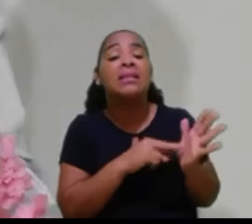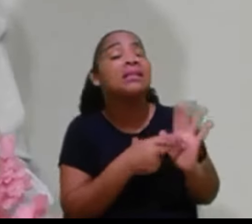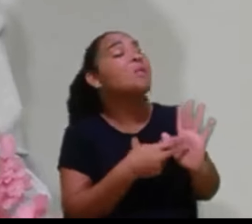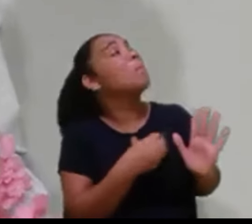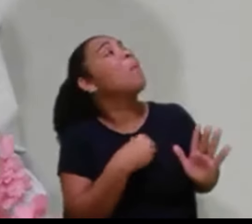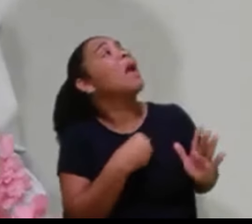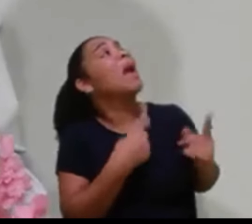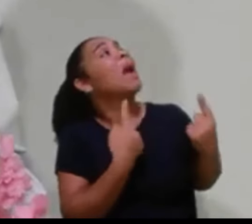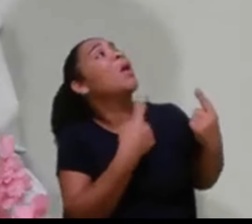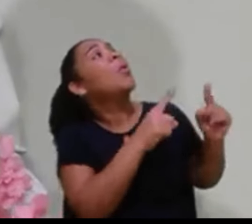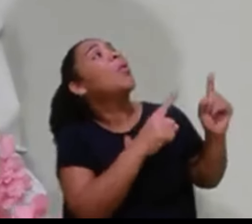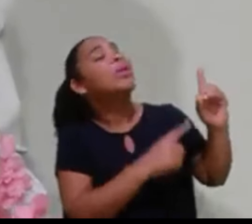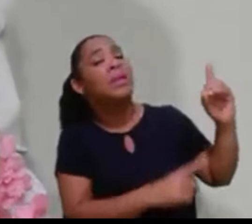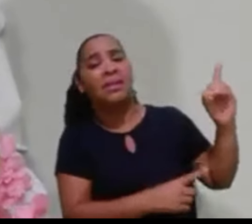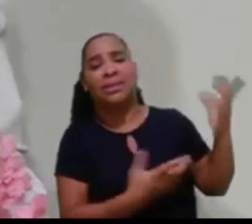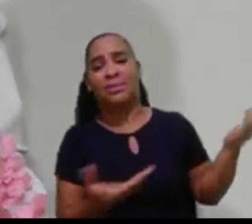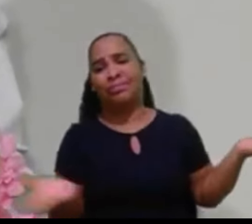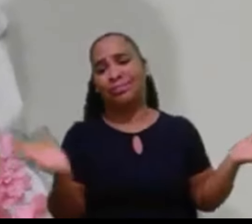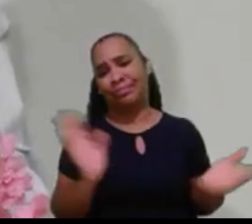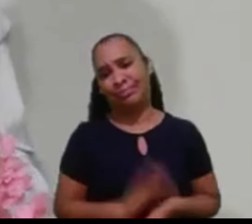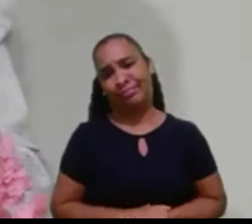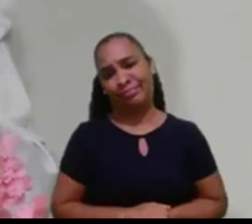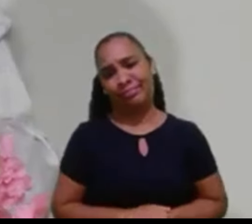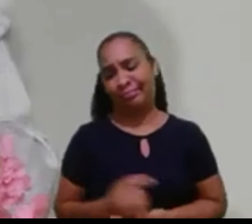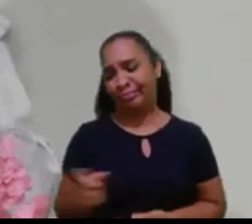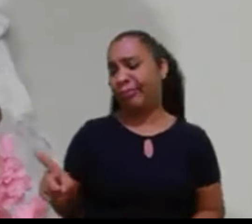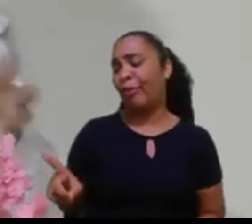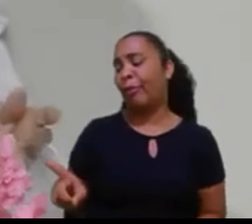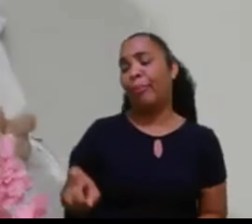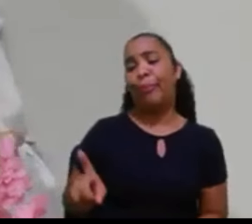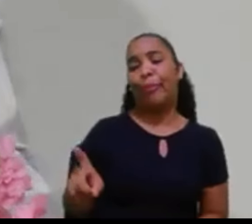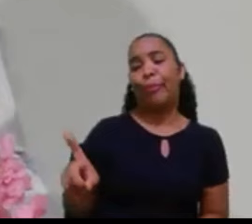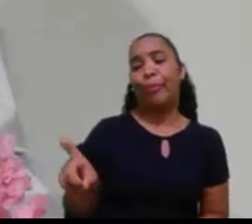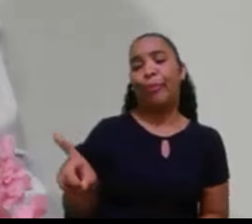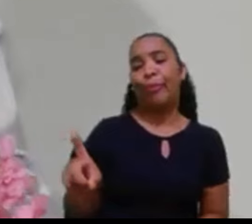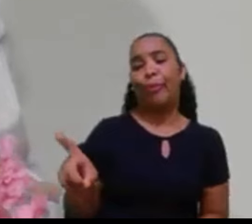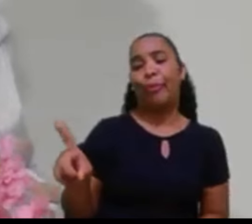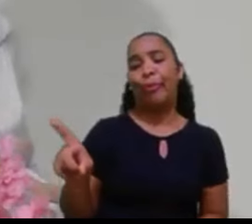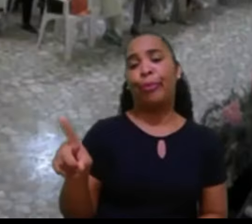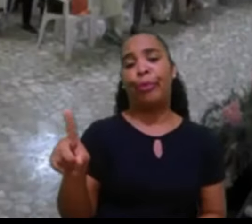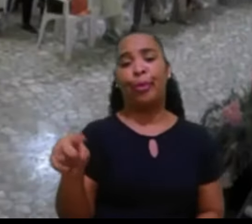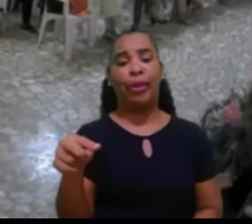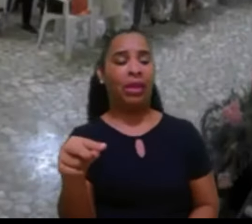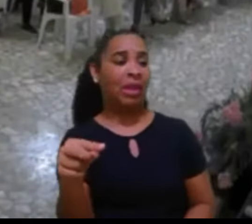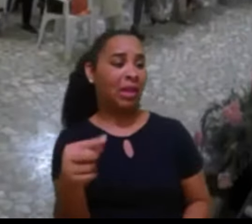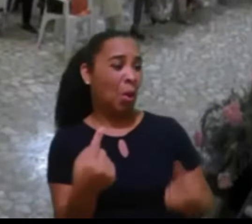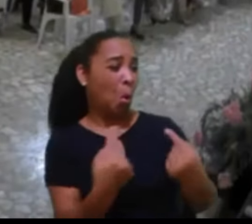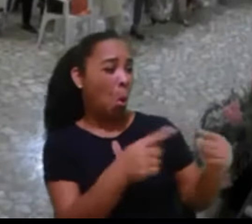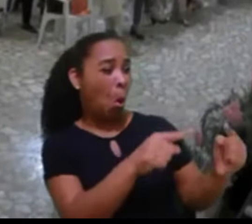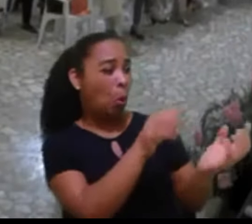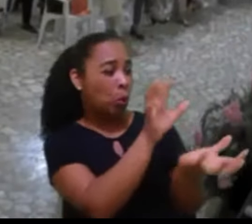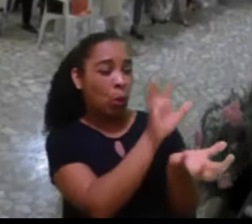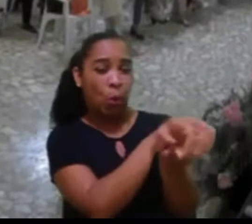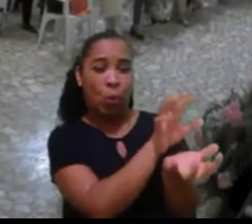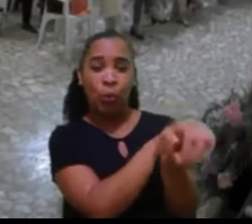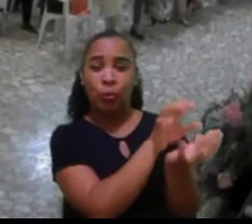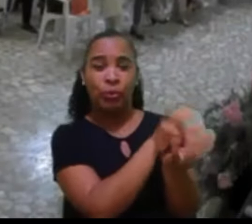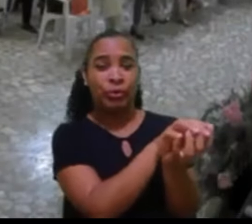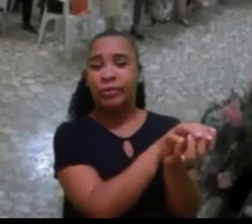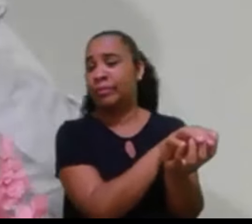Mas quem já viu a lagartixa pecar contra o crocodilo? Não tem como, coitadinha.